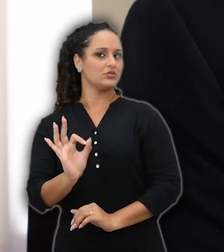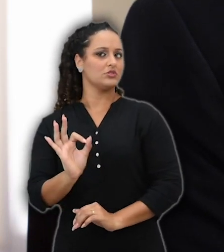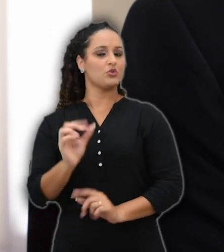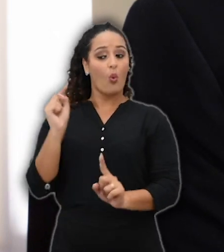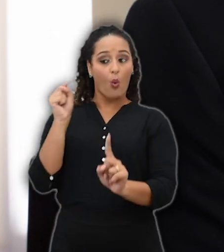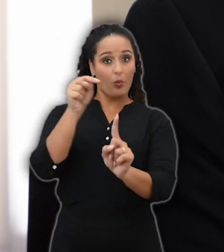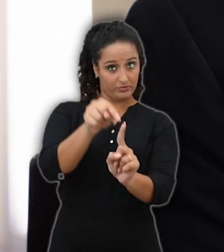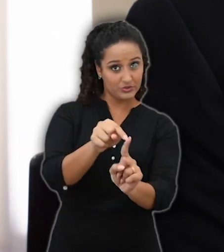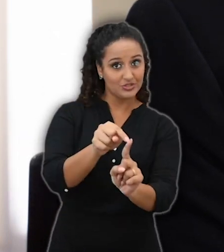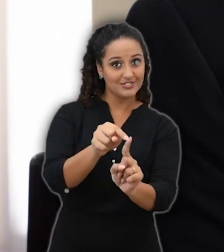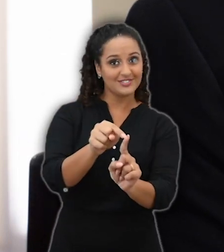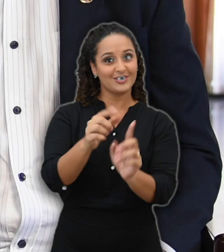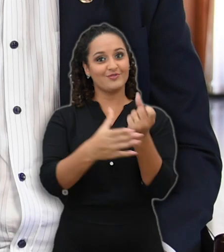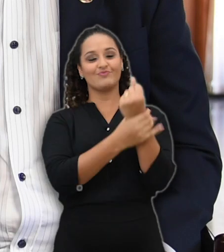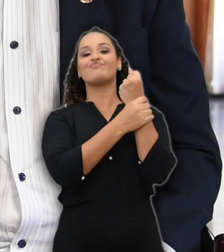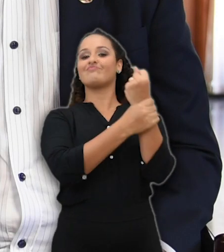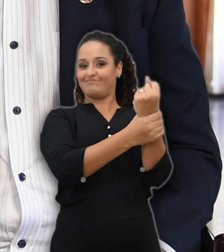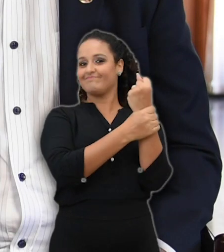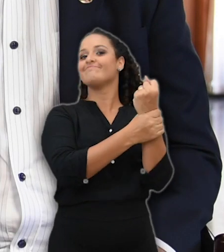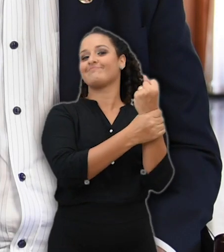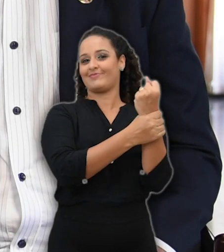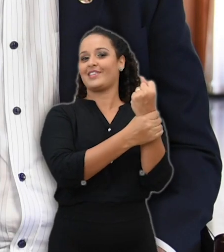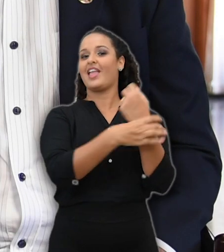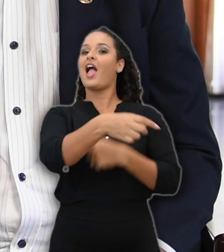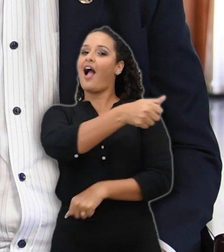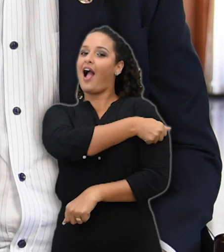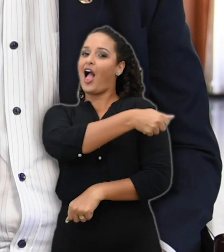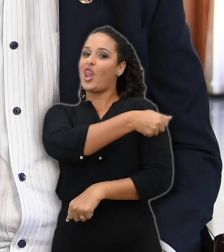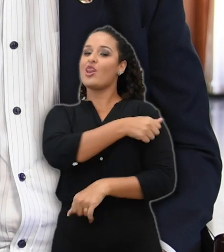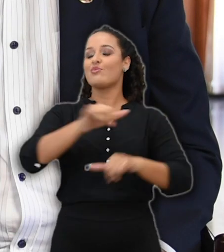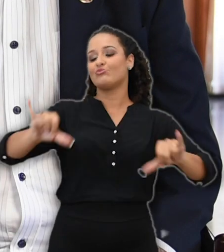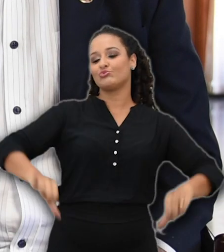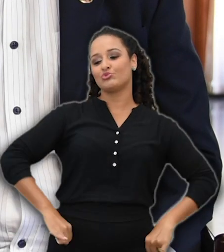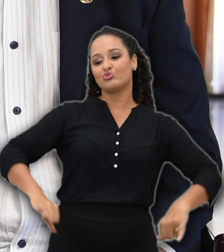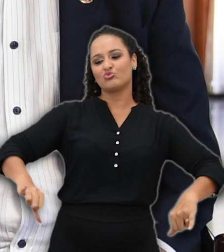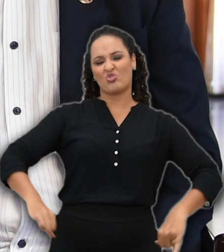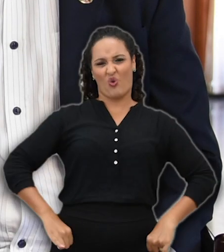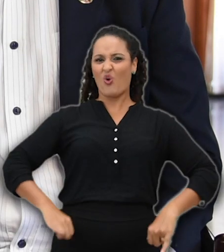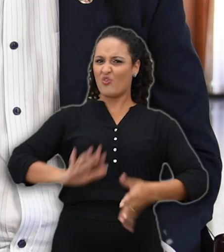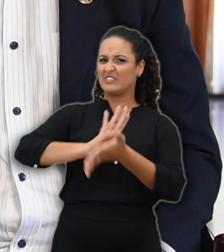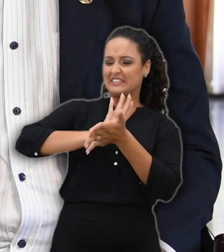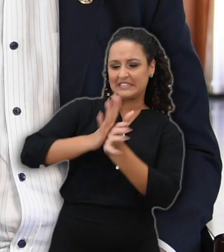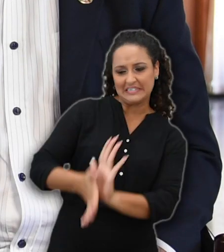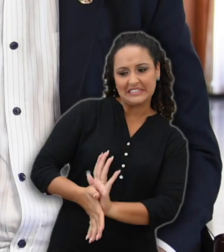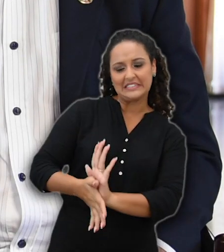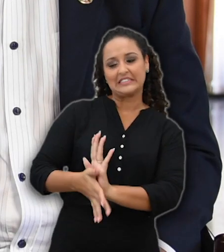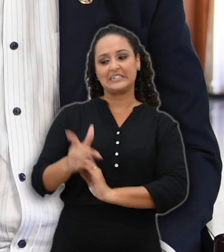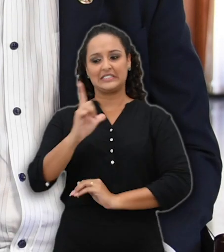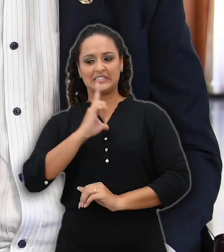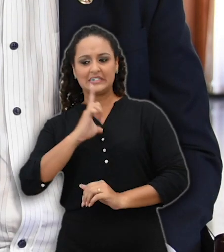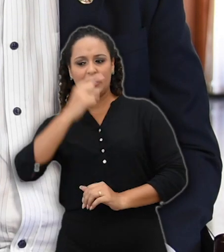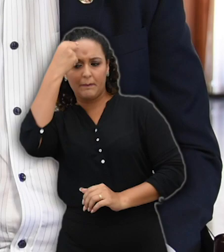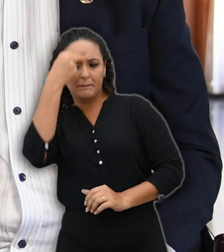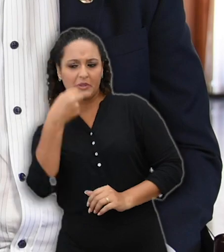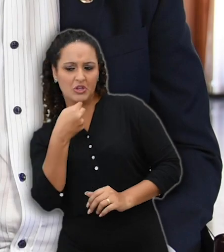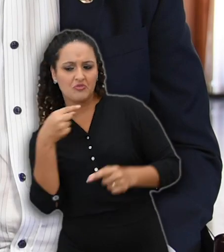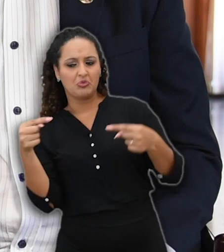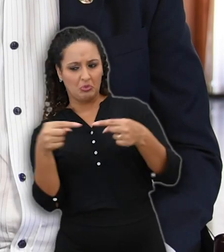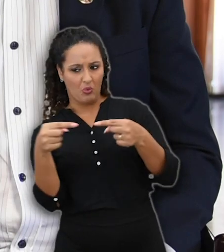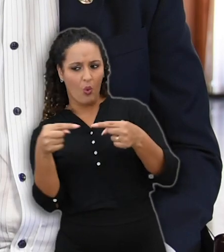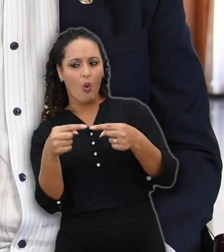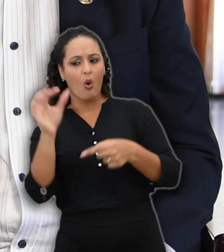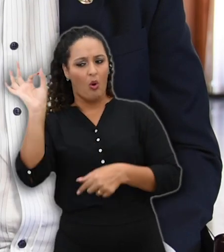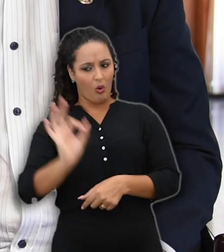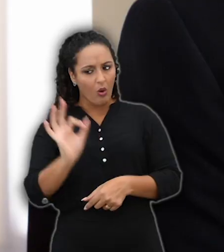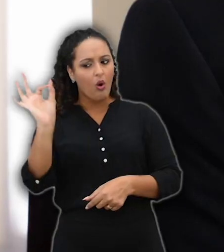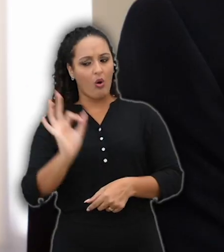estudante que está concorrendo à cota. Isso tem como objetivo garantir que, de fato, esse estudante que sofre